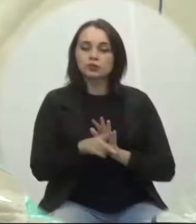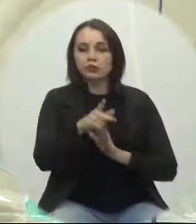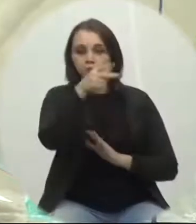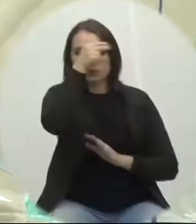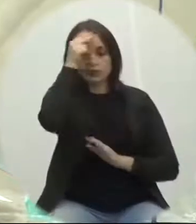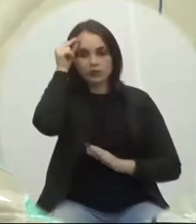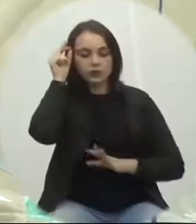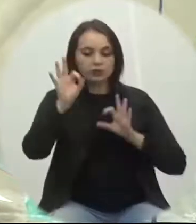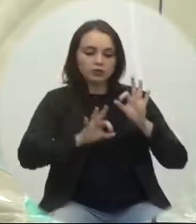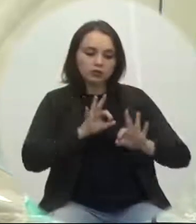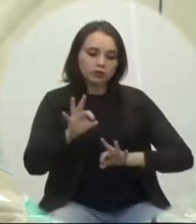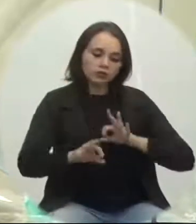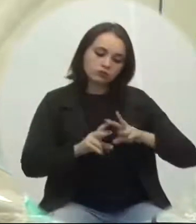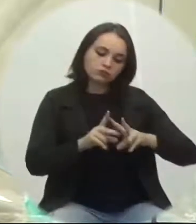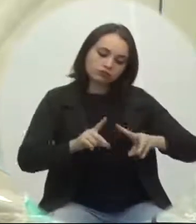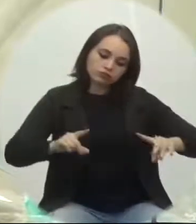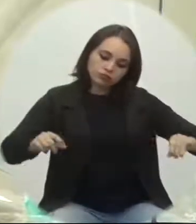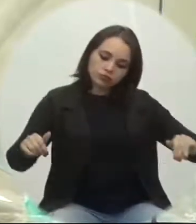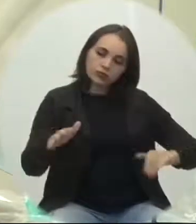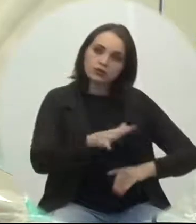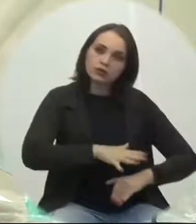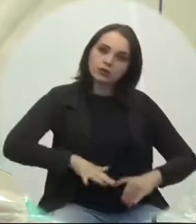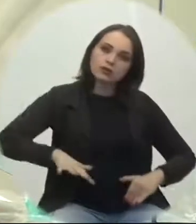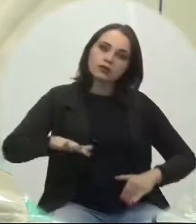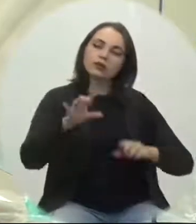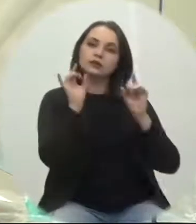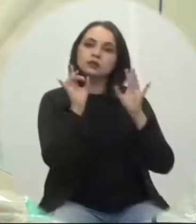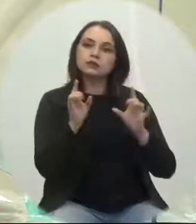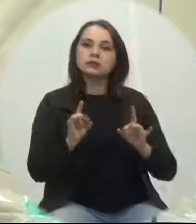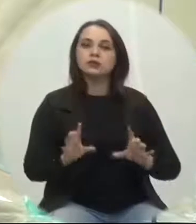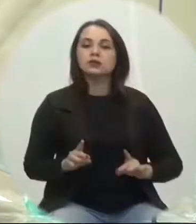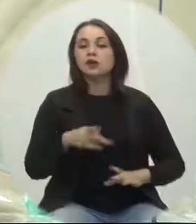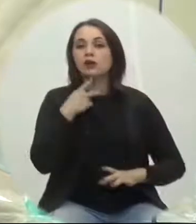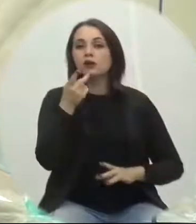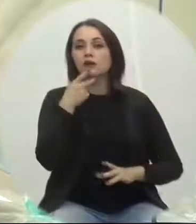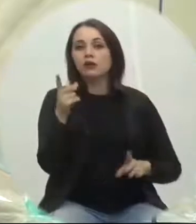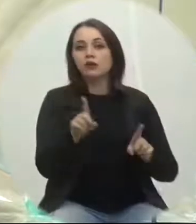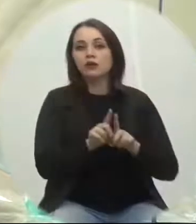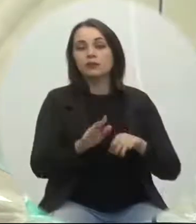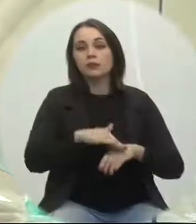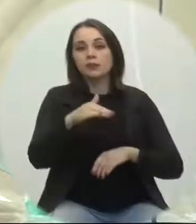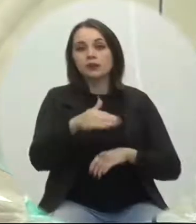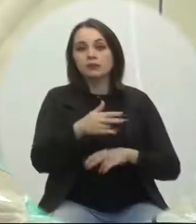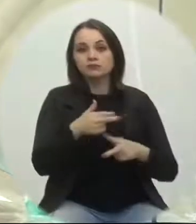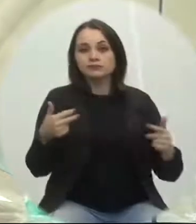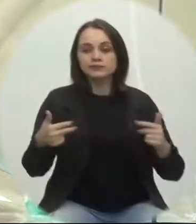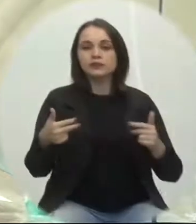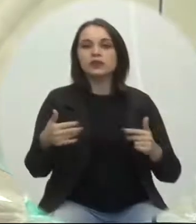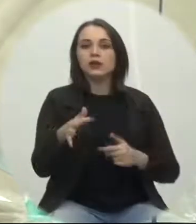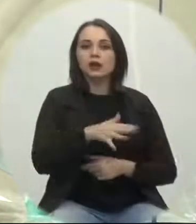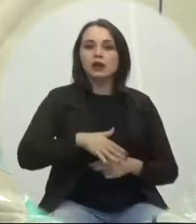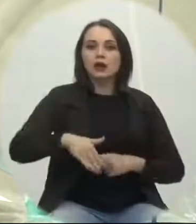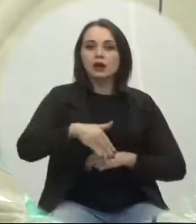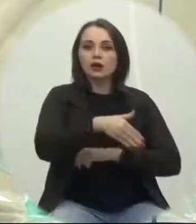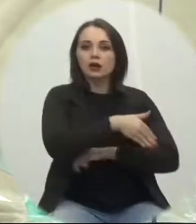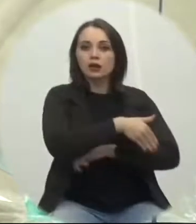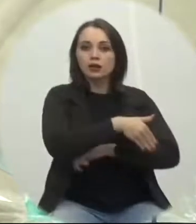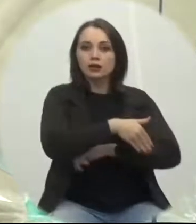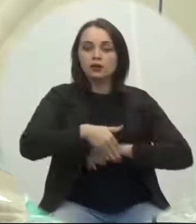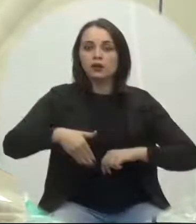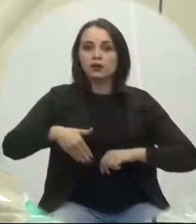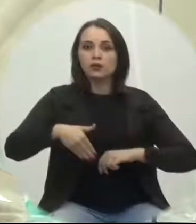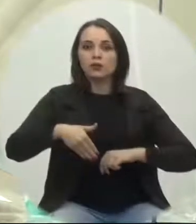corrige o zoneamento do solo nas áreas que especifica e dá outras providências. Áreas localizadas nas ruas Valentim Pisete